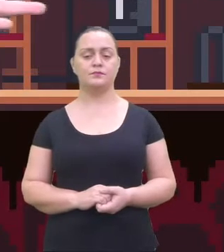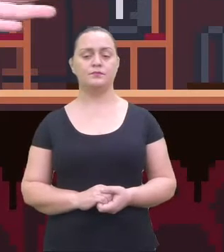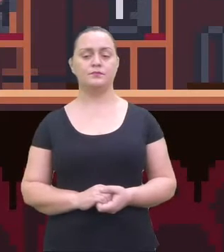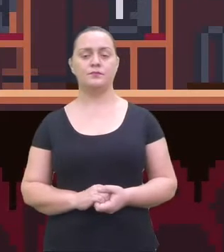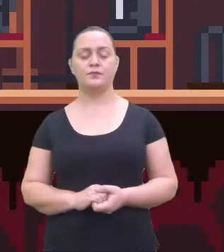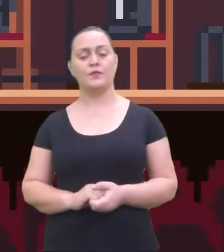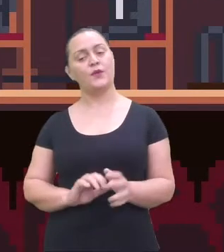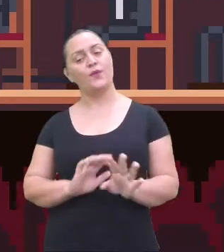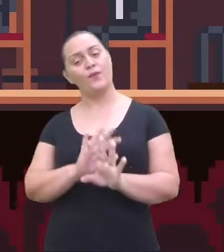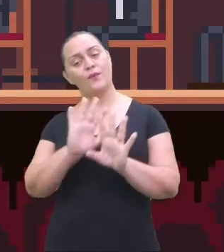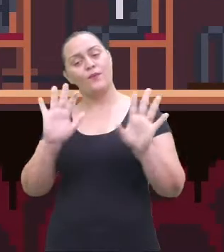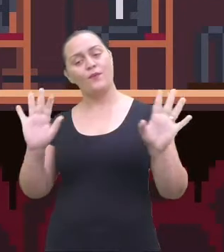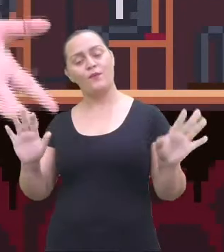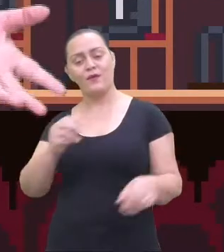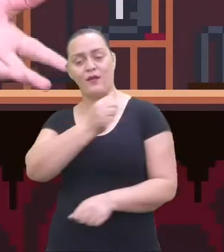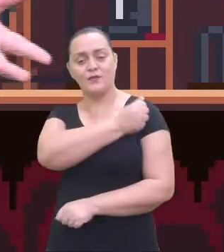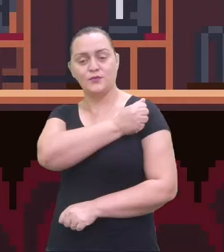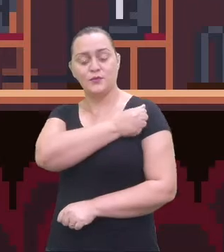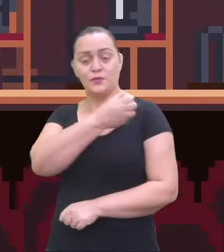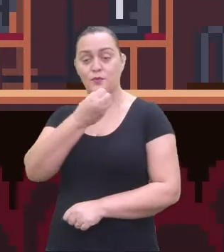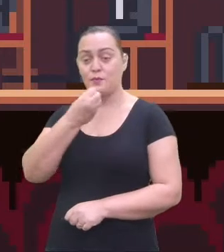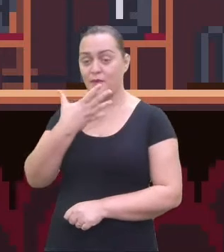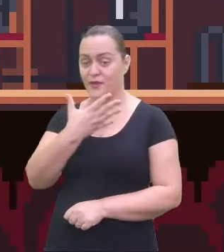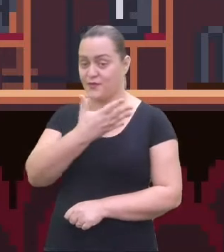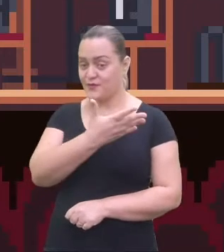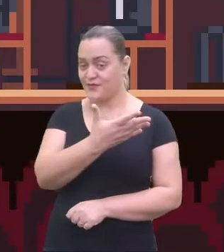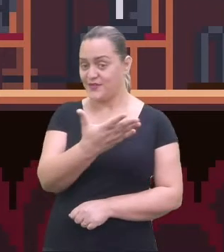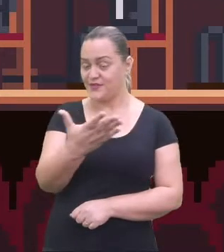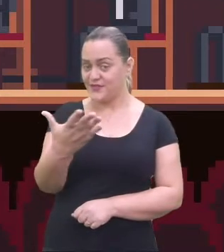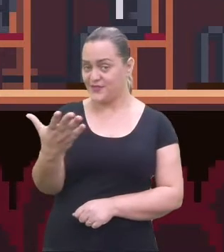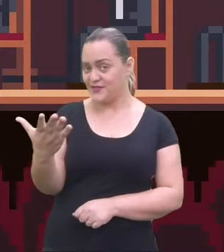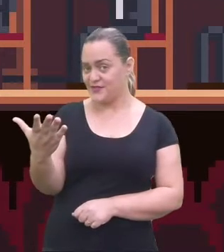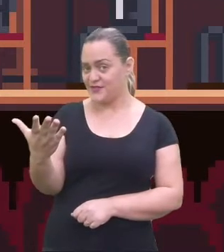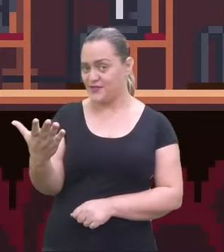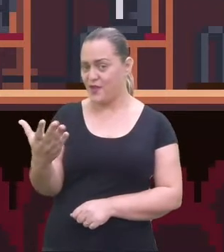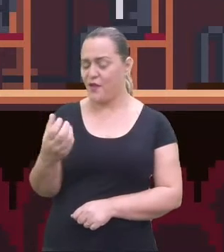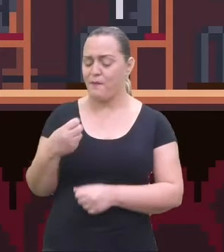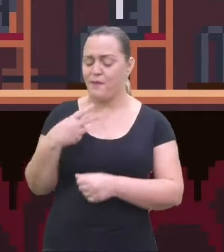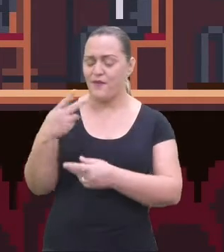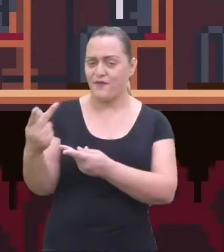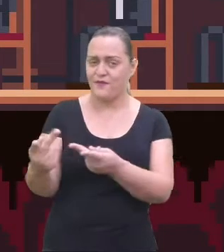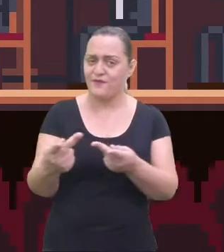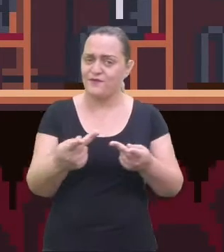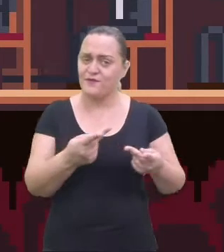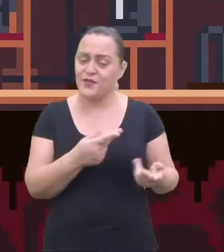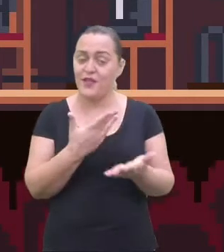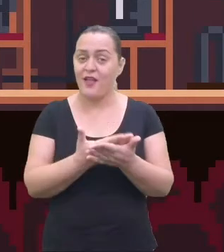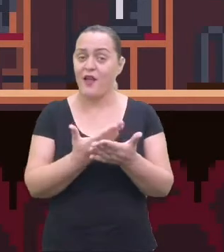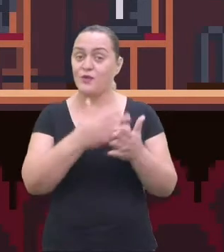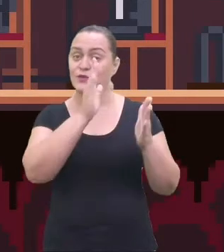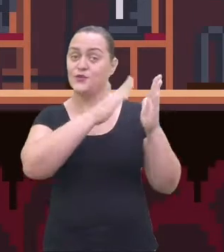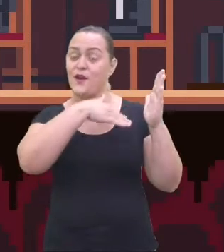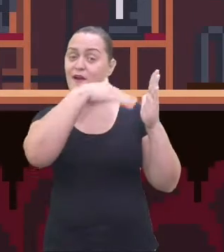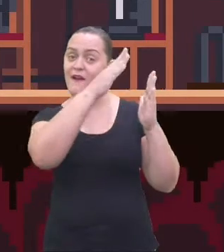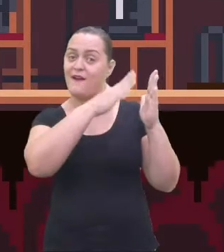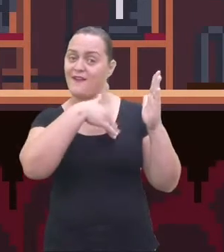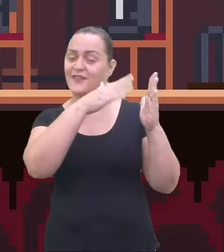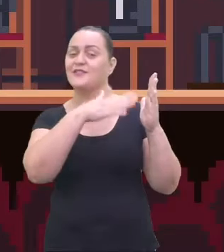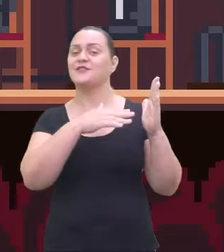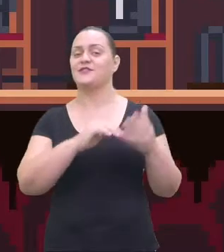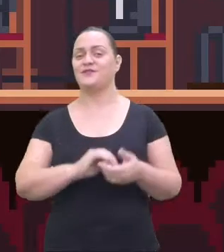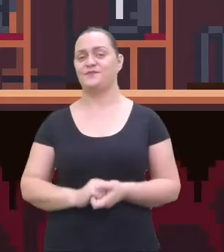Olá, estudantes! Tudo bom? Sejam bem-vindos a mais uma aula de arte. E hoje,